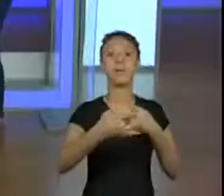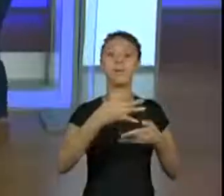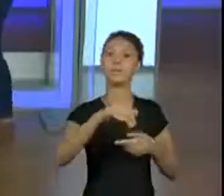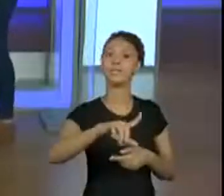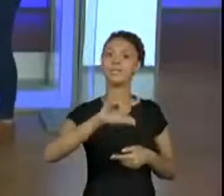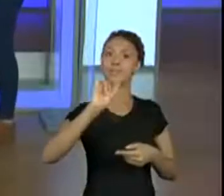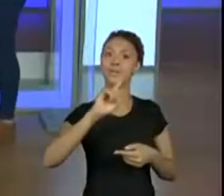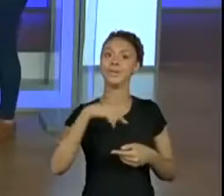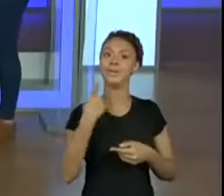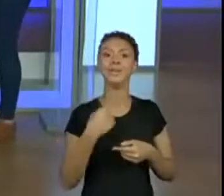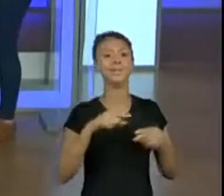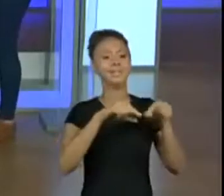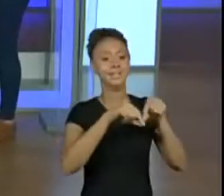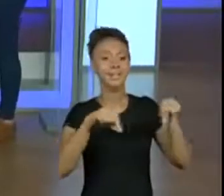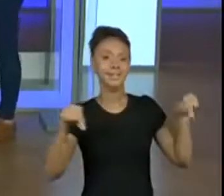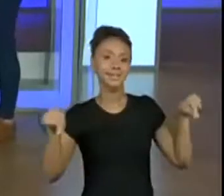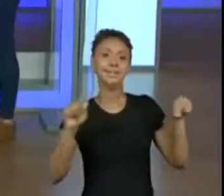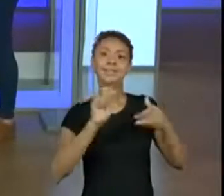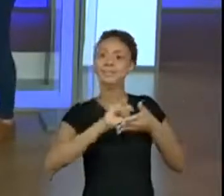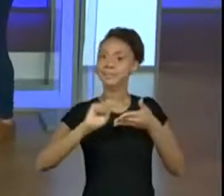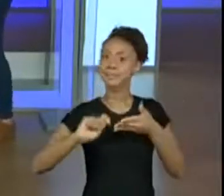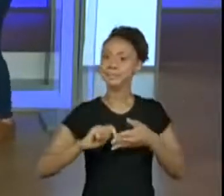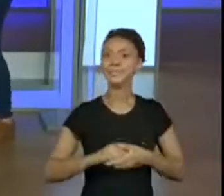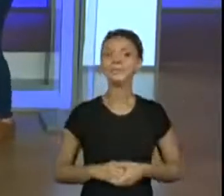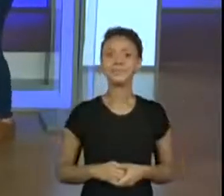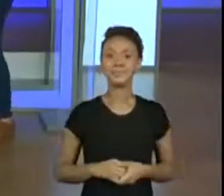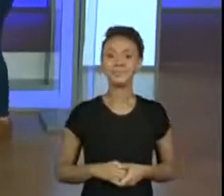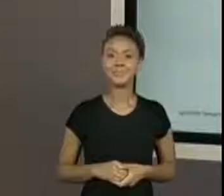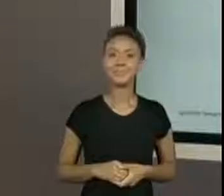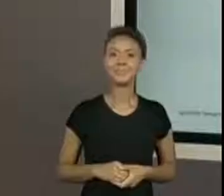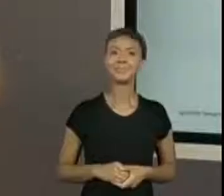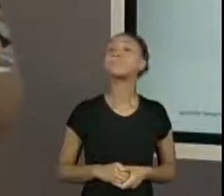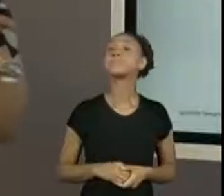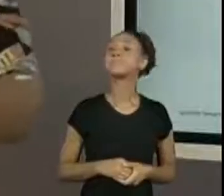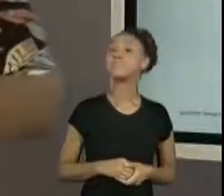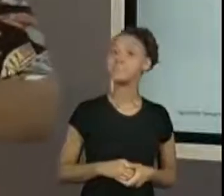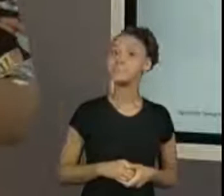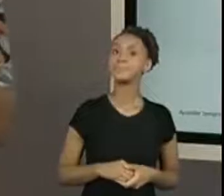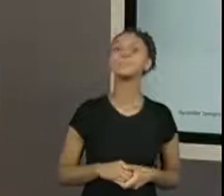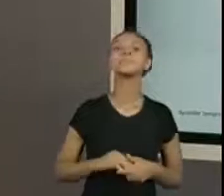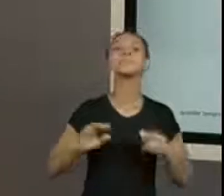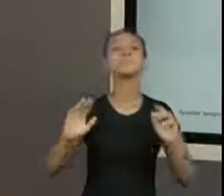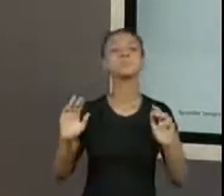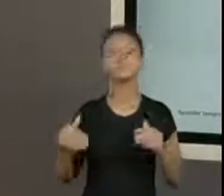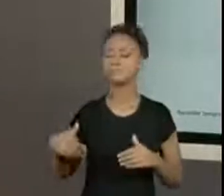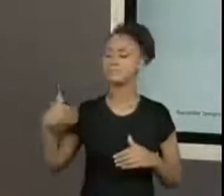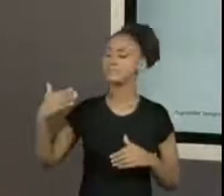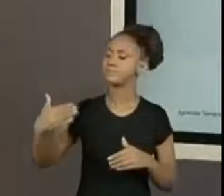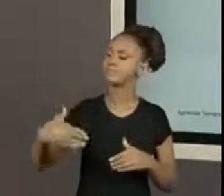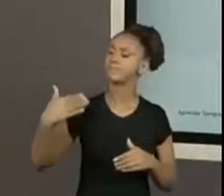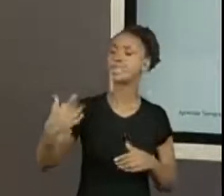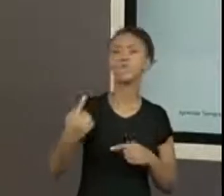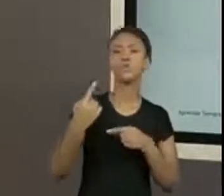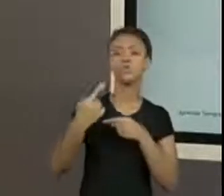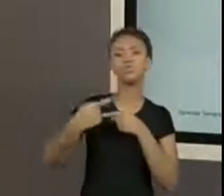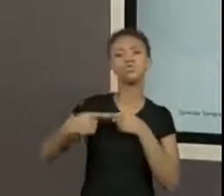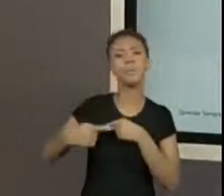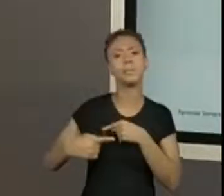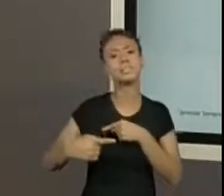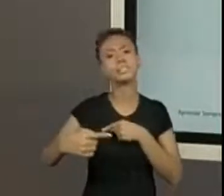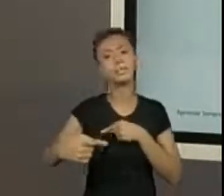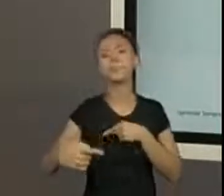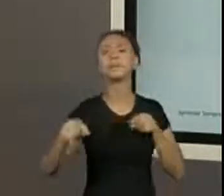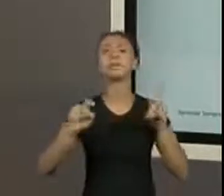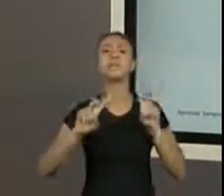A gente vai fazer a escolha, não, desculpa, a escrita. Olha só, falamos toda uma semana sobre pensar na